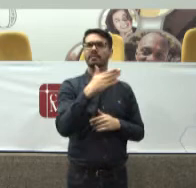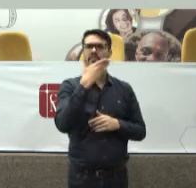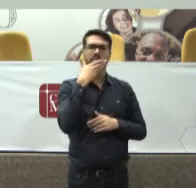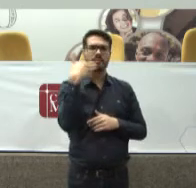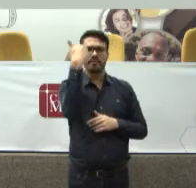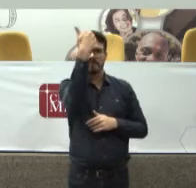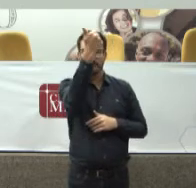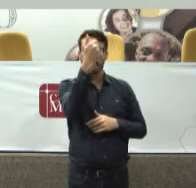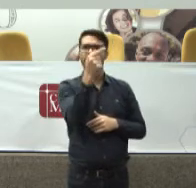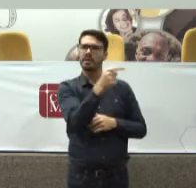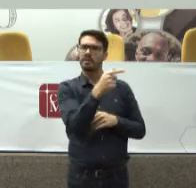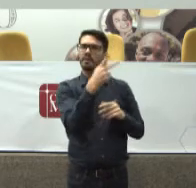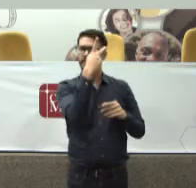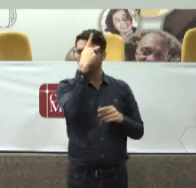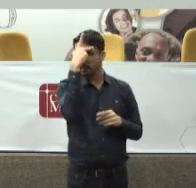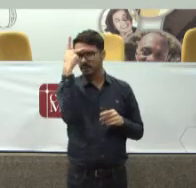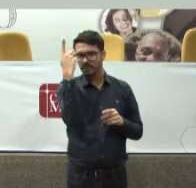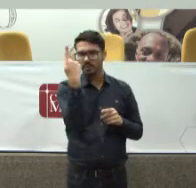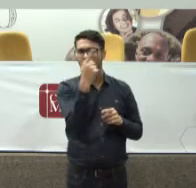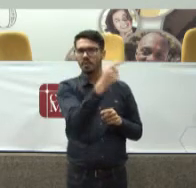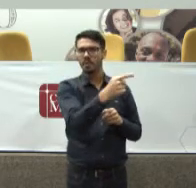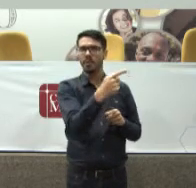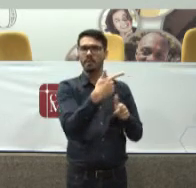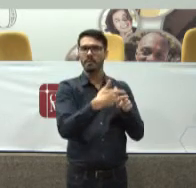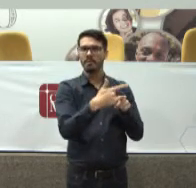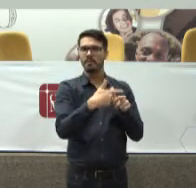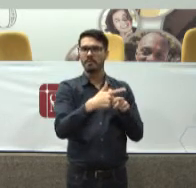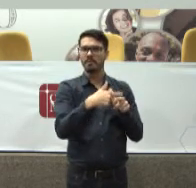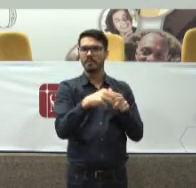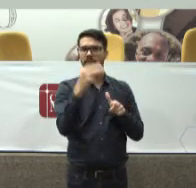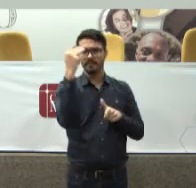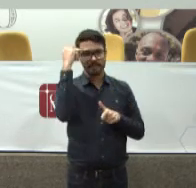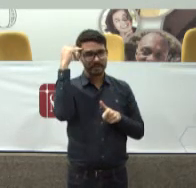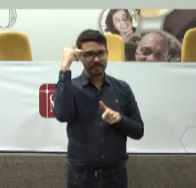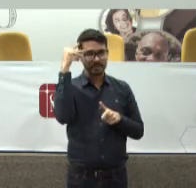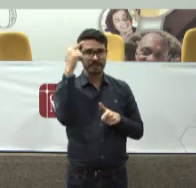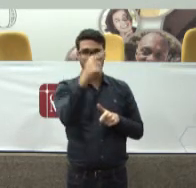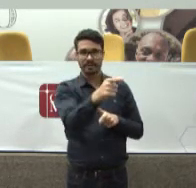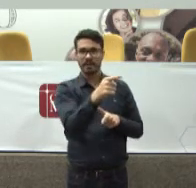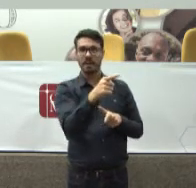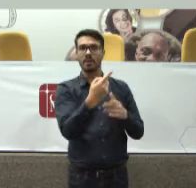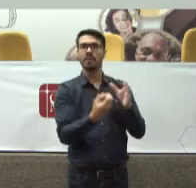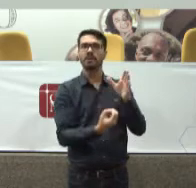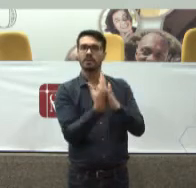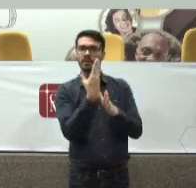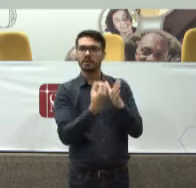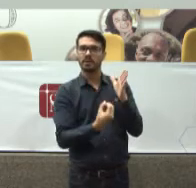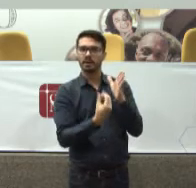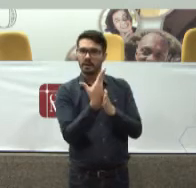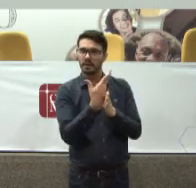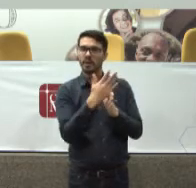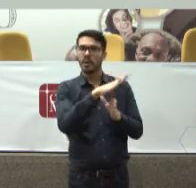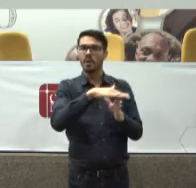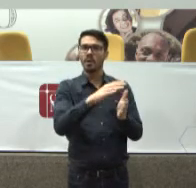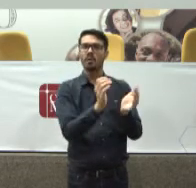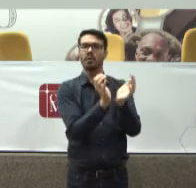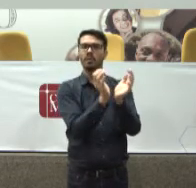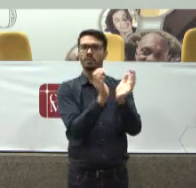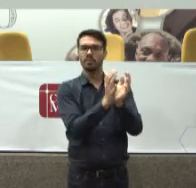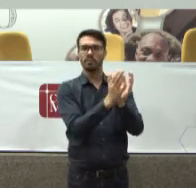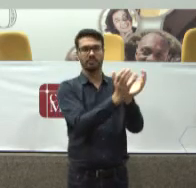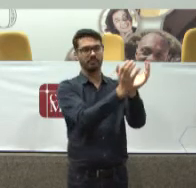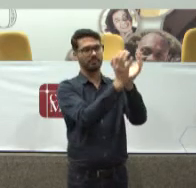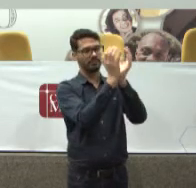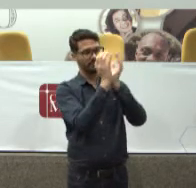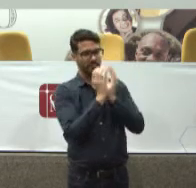Para a pessoa Que tem problema mental E que criou Uma entidade Para tratar daquela questão? Eu vou ouvi-la